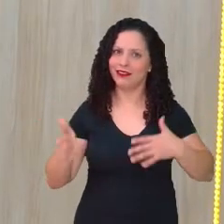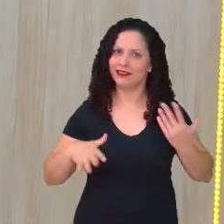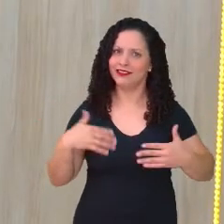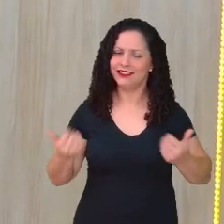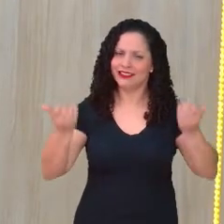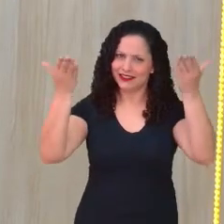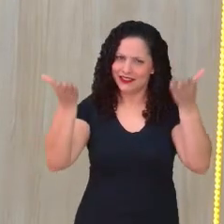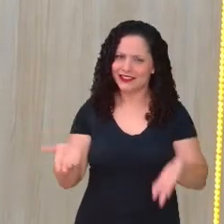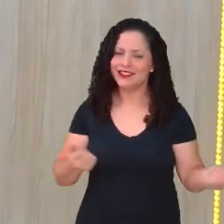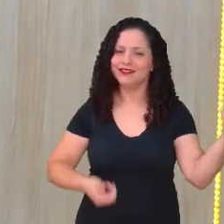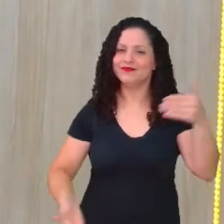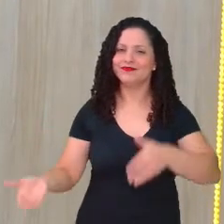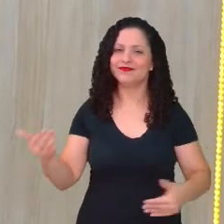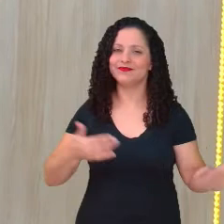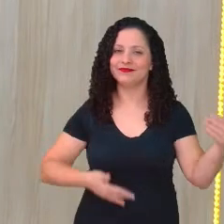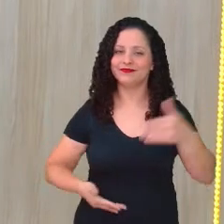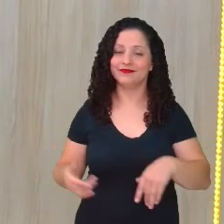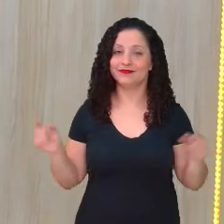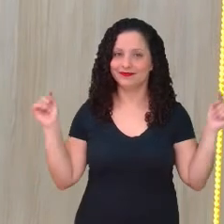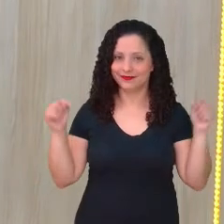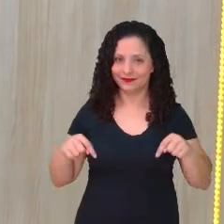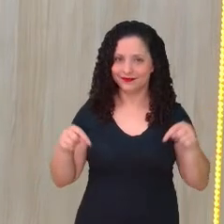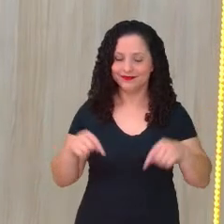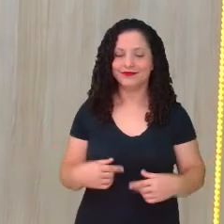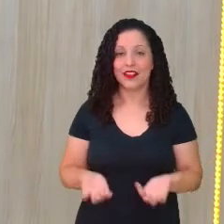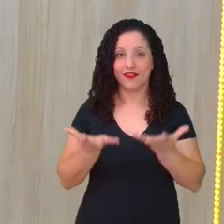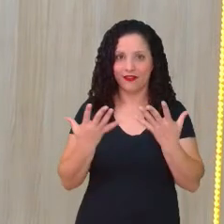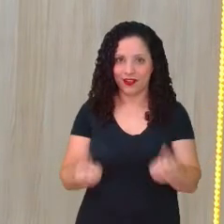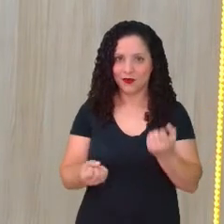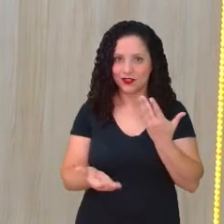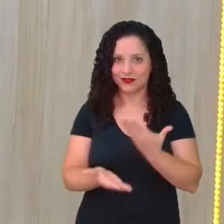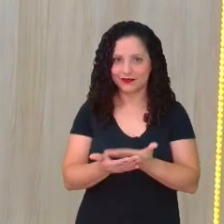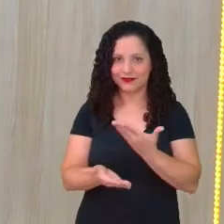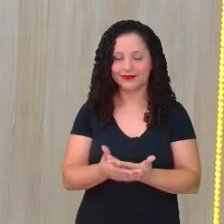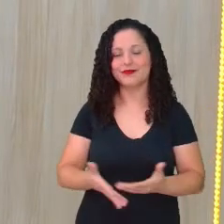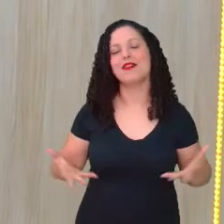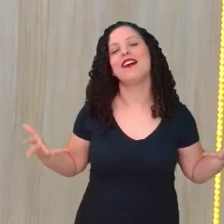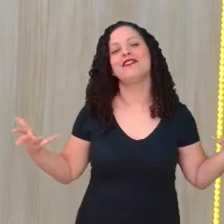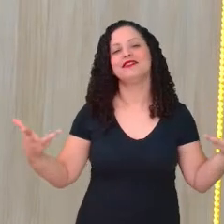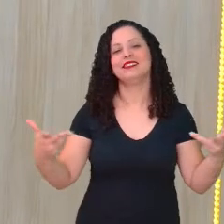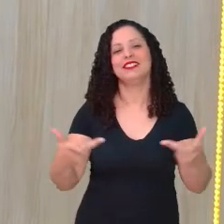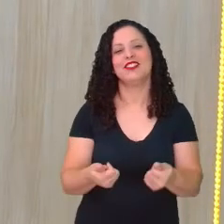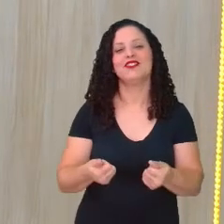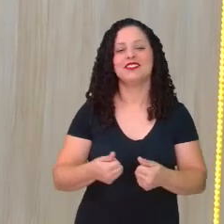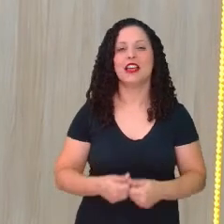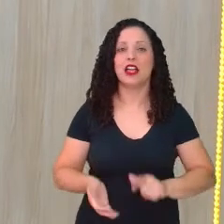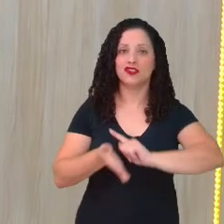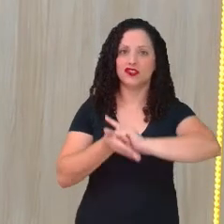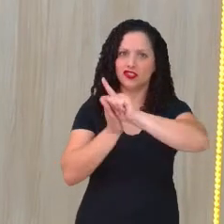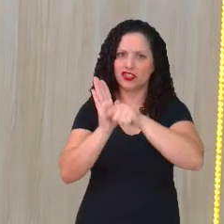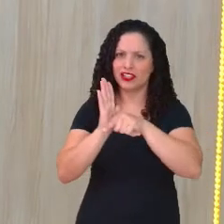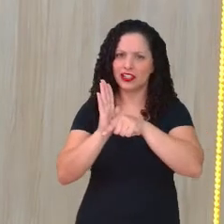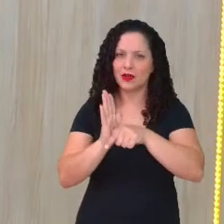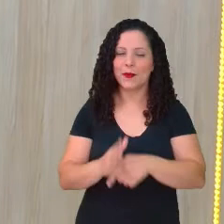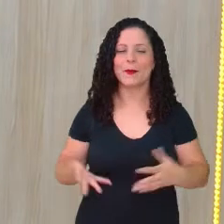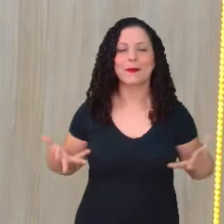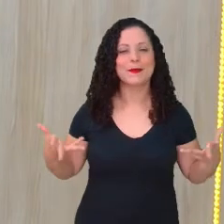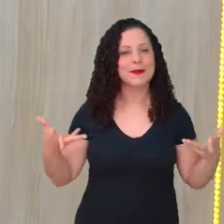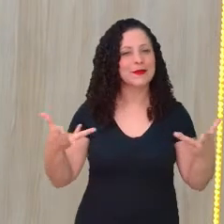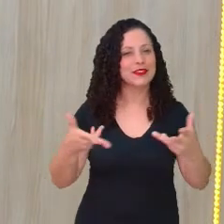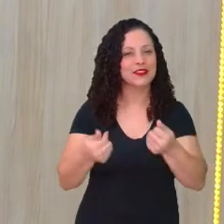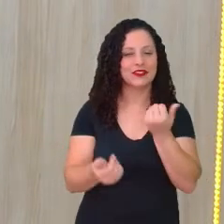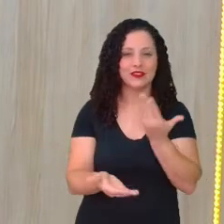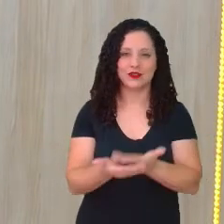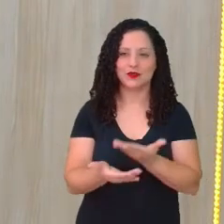chat, na nossa aula. Então, vamos ter uma aula maravilhosa, não é? É um gênero bem gostoso de ser